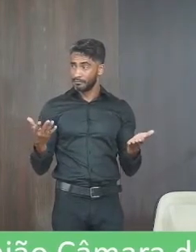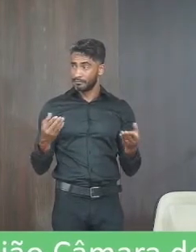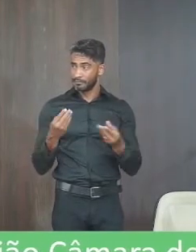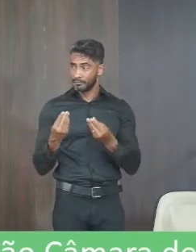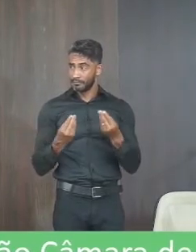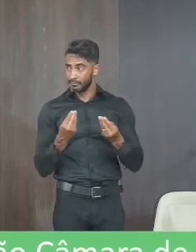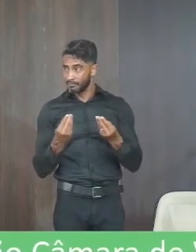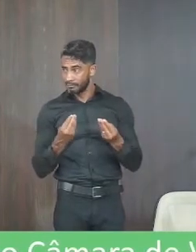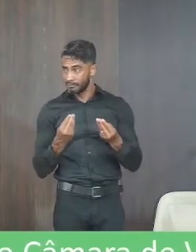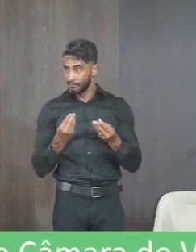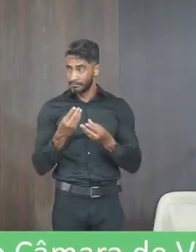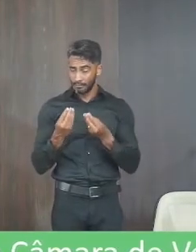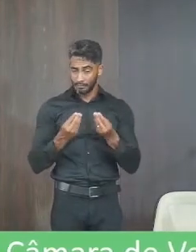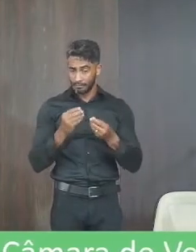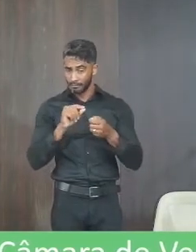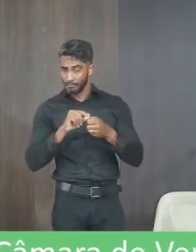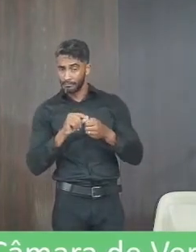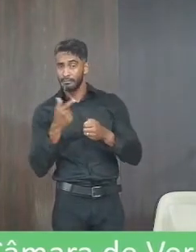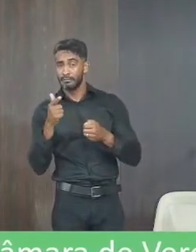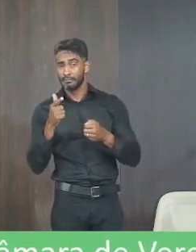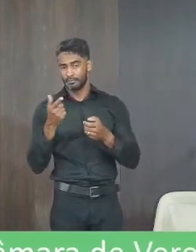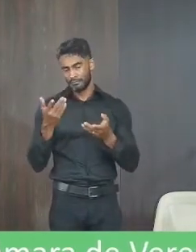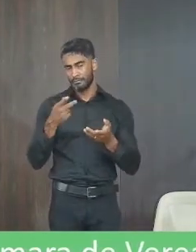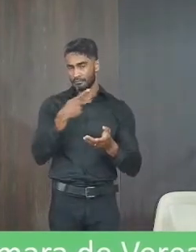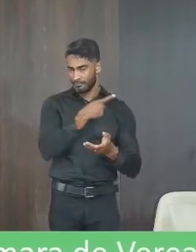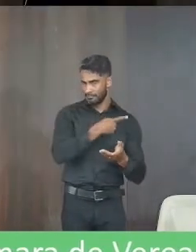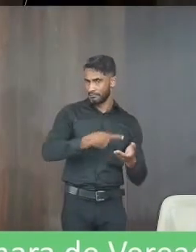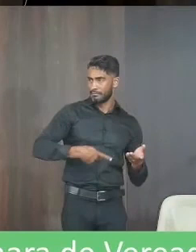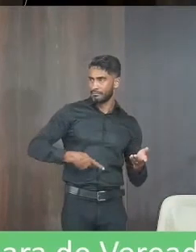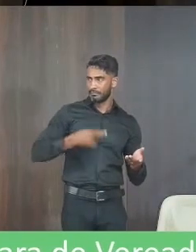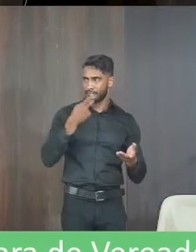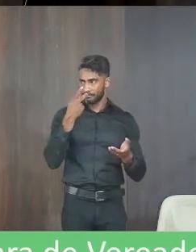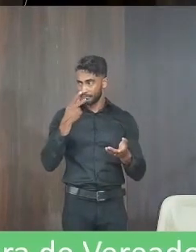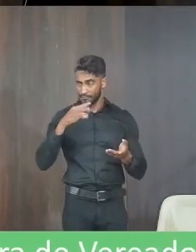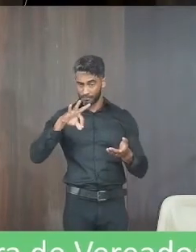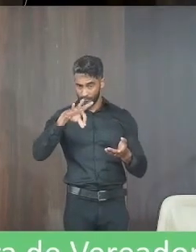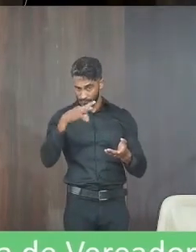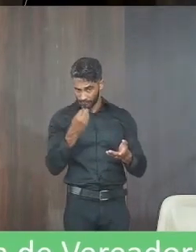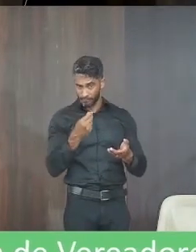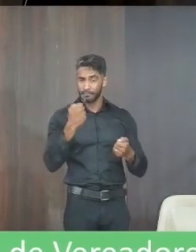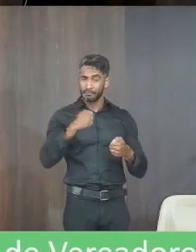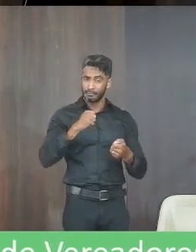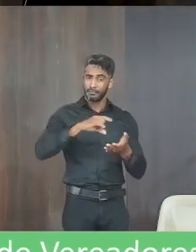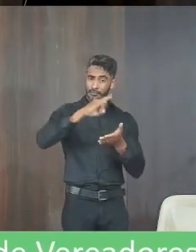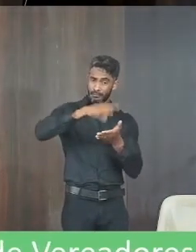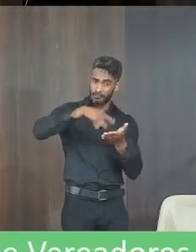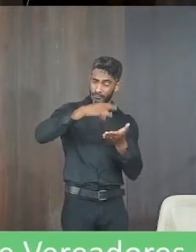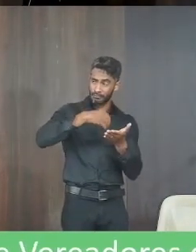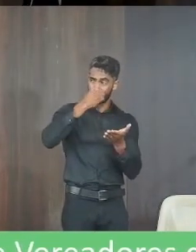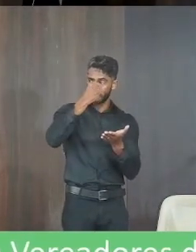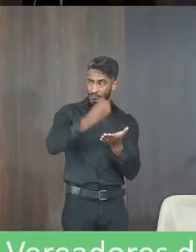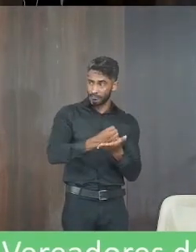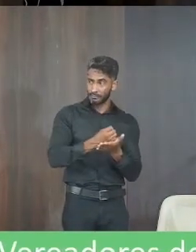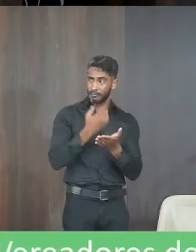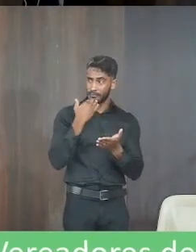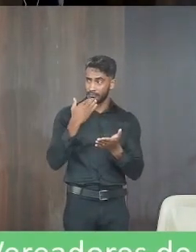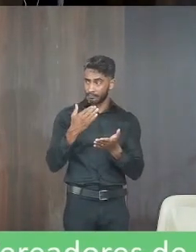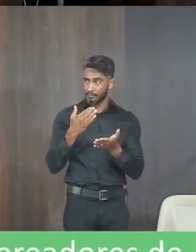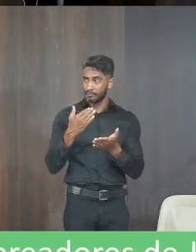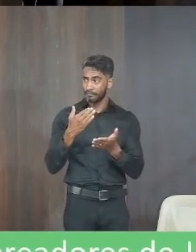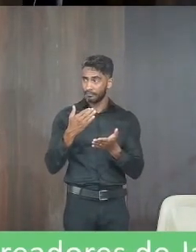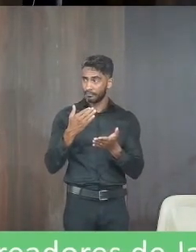resolver amanhã de outra forma talvez sim mas quando o senhor falou que tudo no setor nosso tem que ser documentado então eu prefiro assim